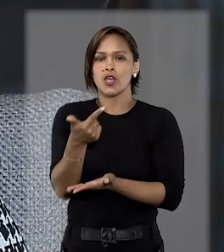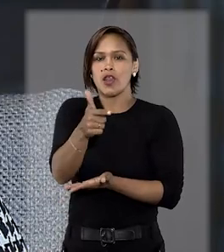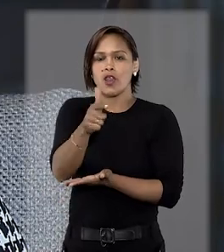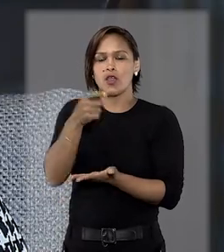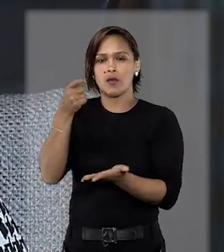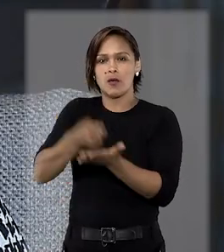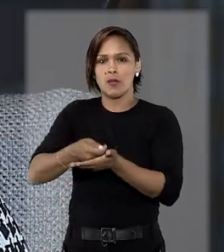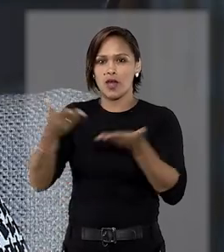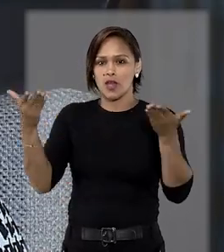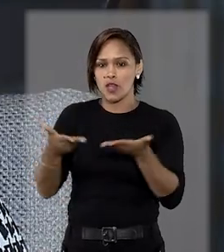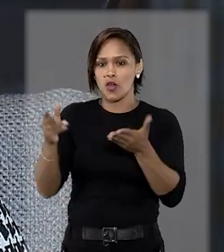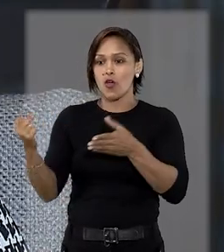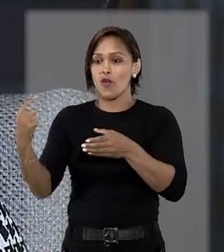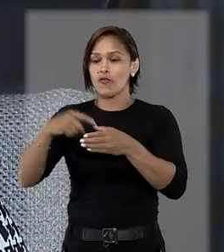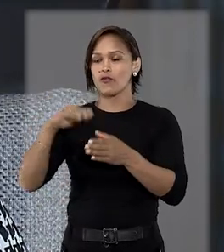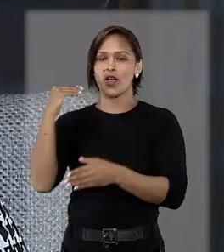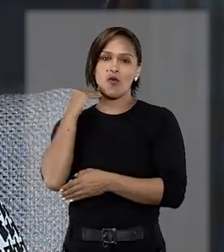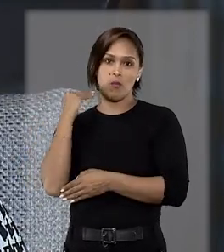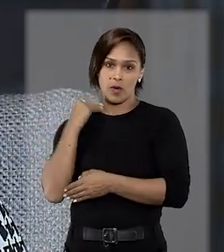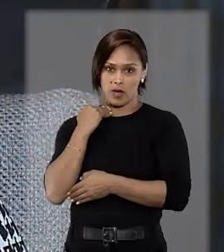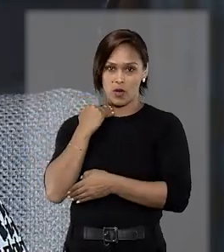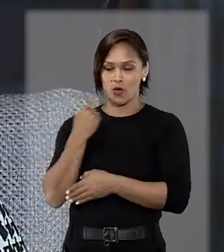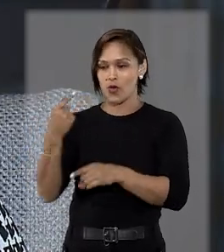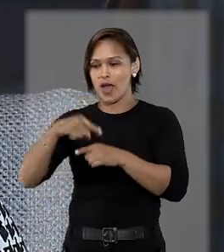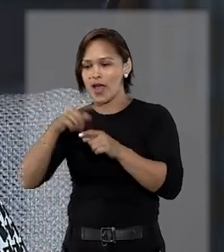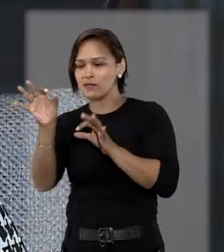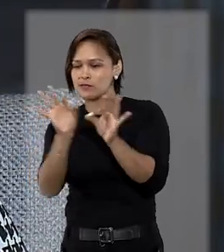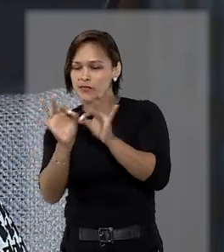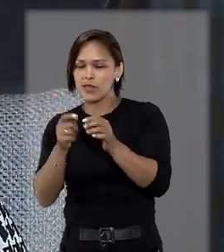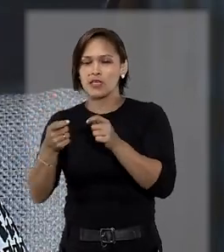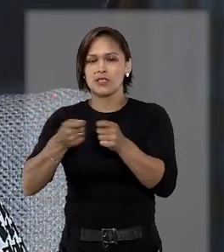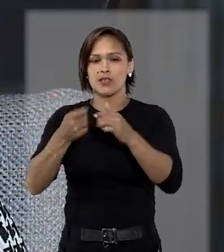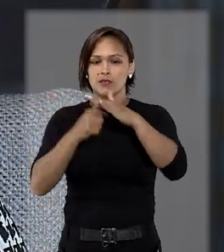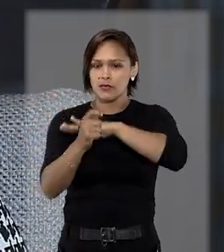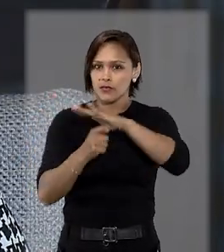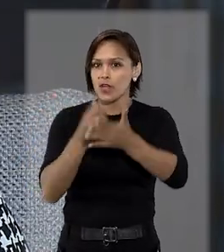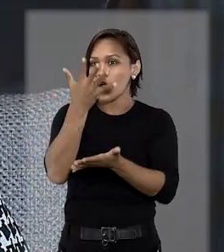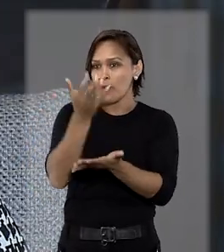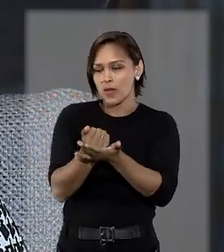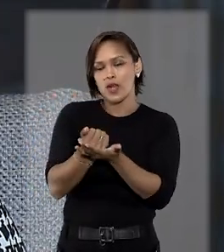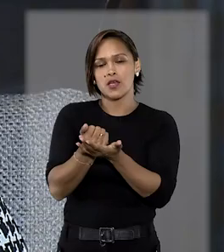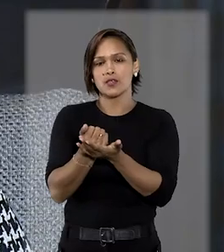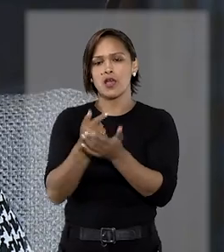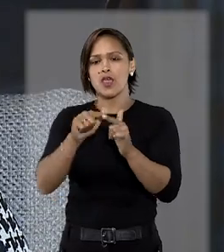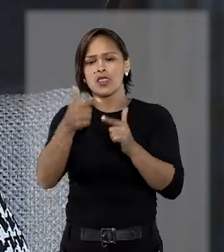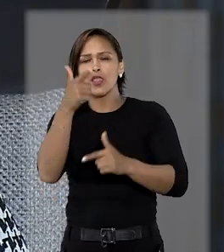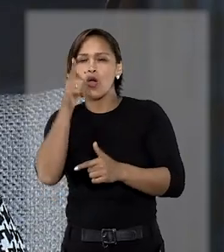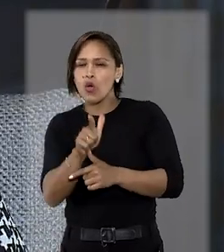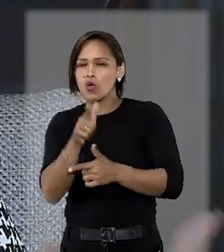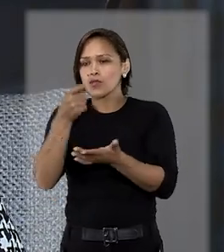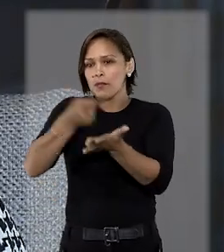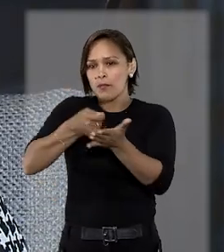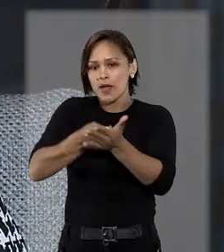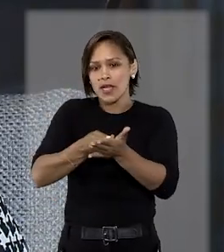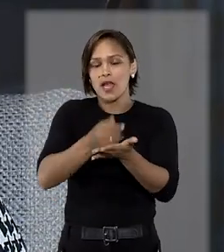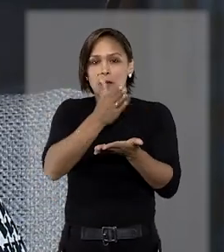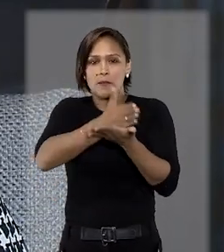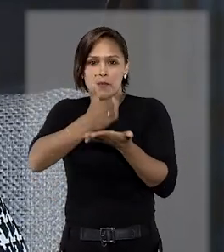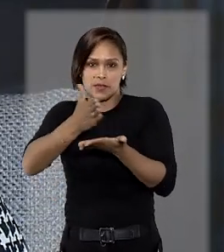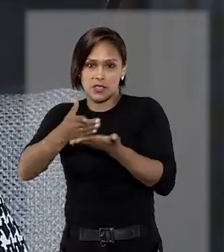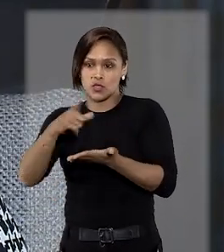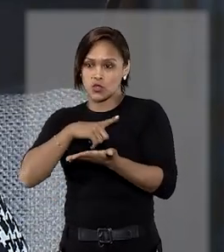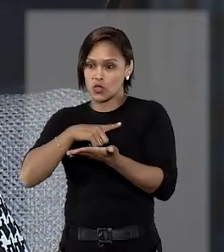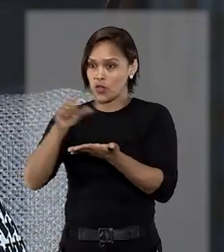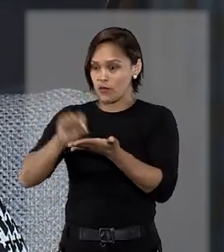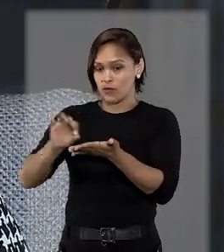pagá-lo. Você vai até uma instituição financeira, faz ali o financiamento para a aquisição. Não está dando conta de pagar essas prestações.